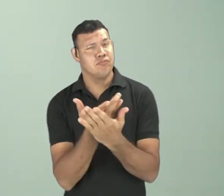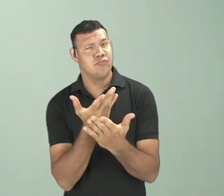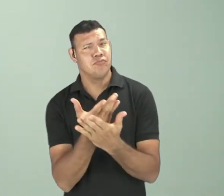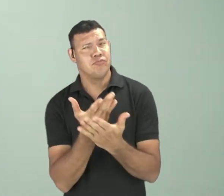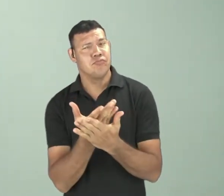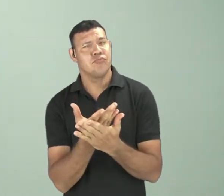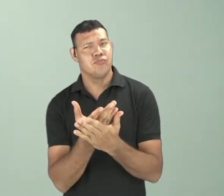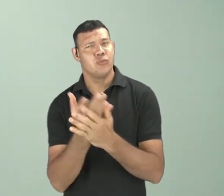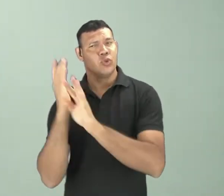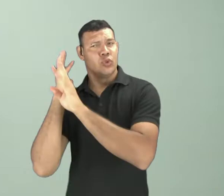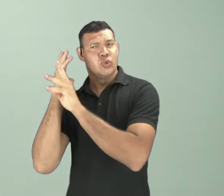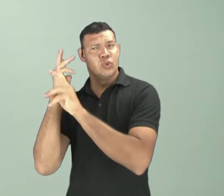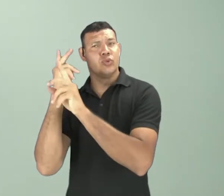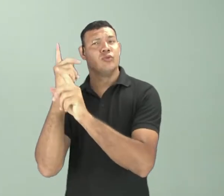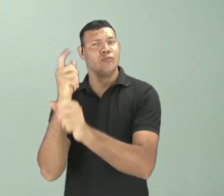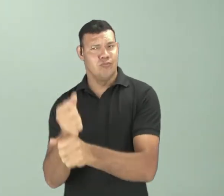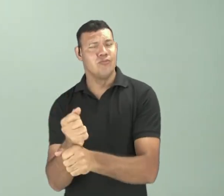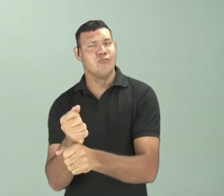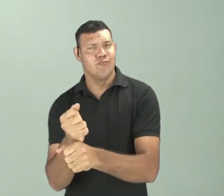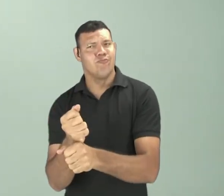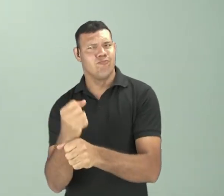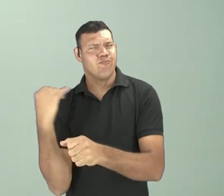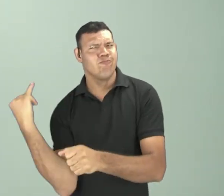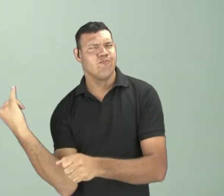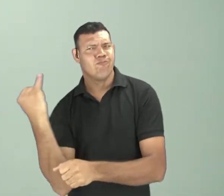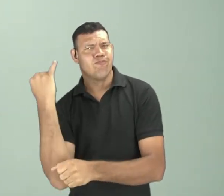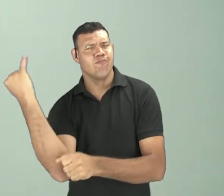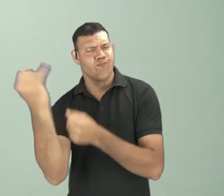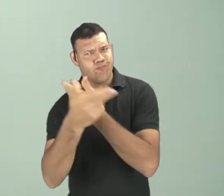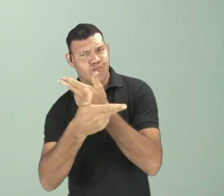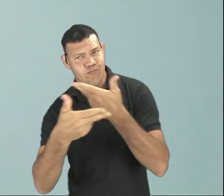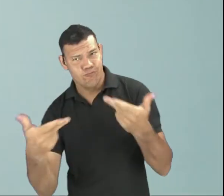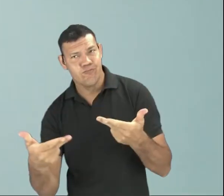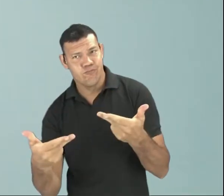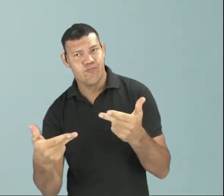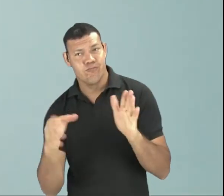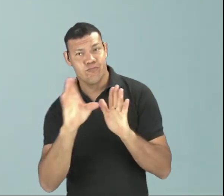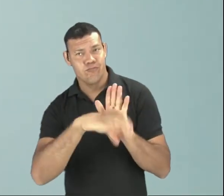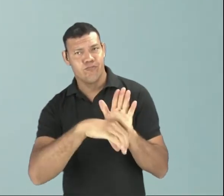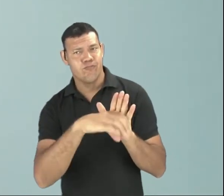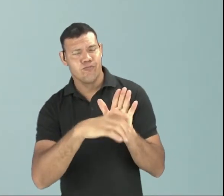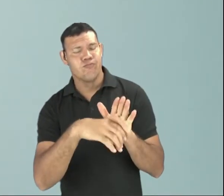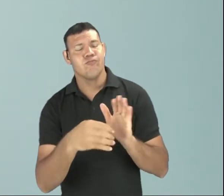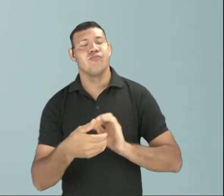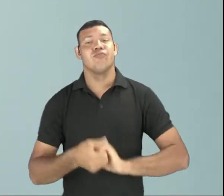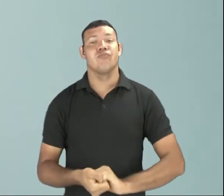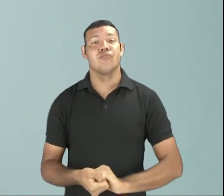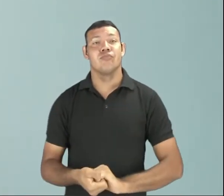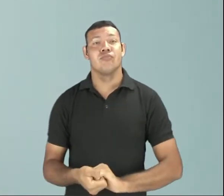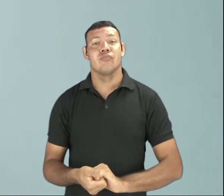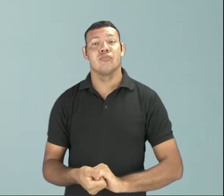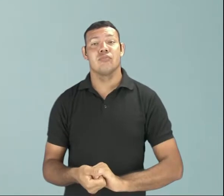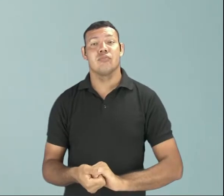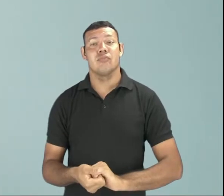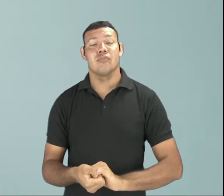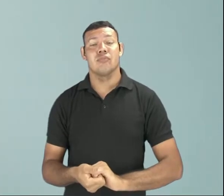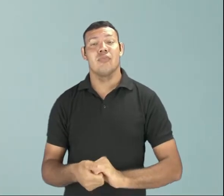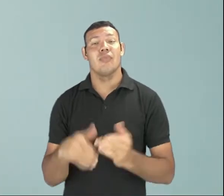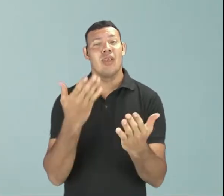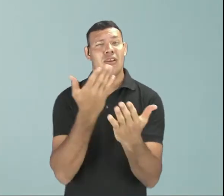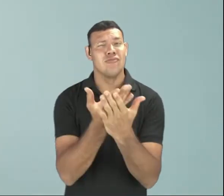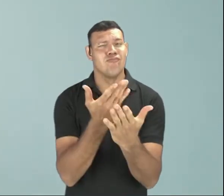recapitulando algumas coisas que eu considero importantes para a gente poder entrar nessa parte. Algumas aulas